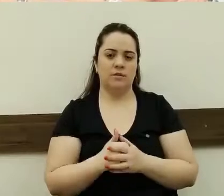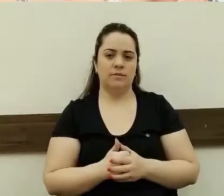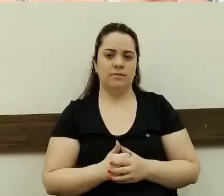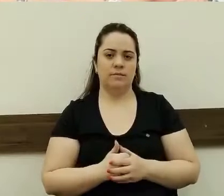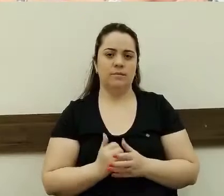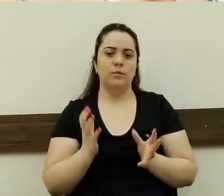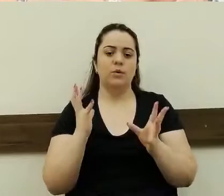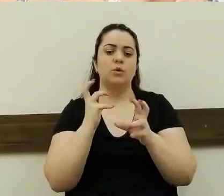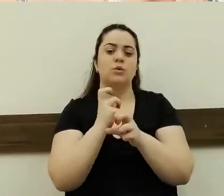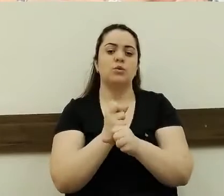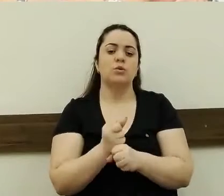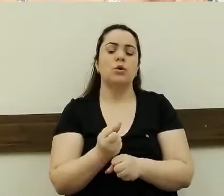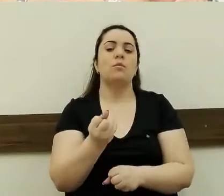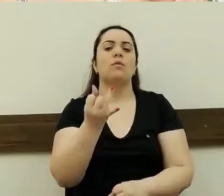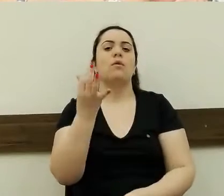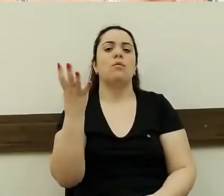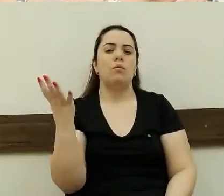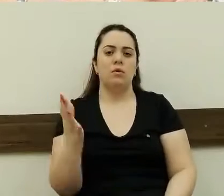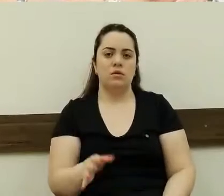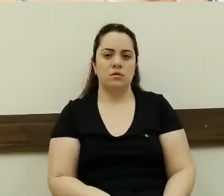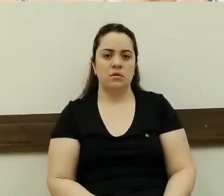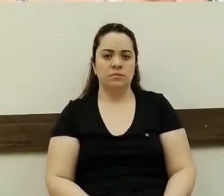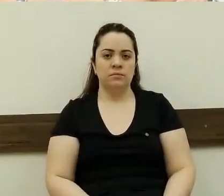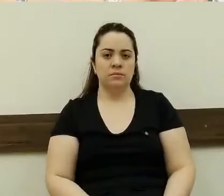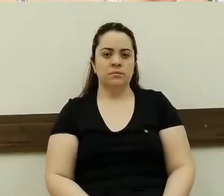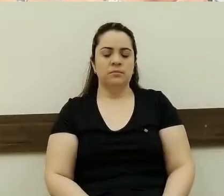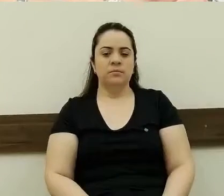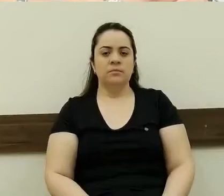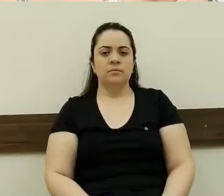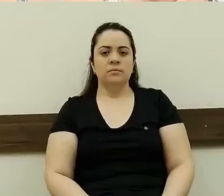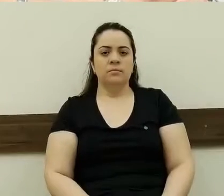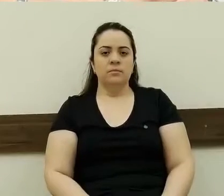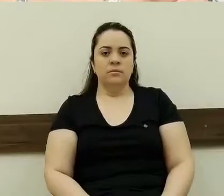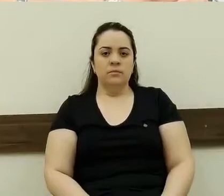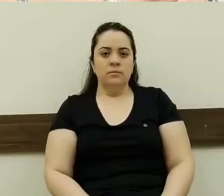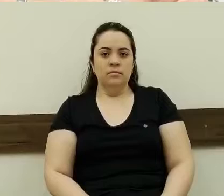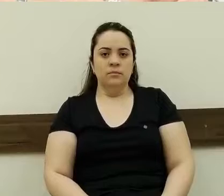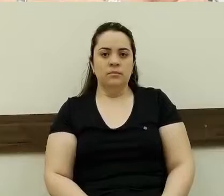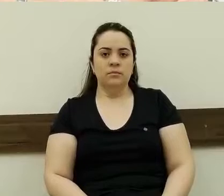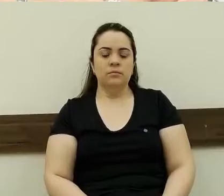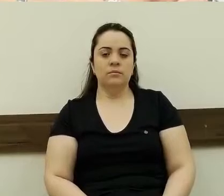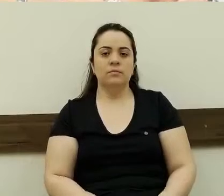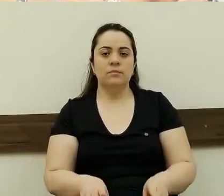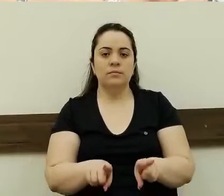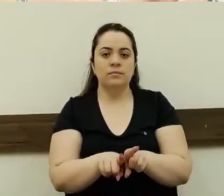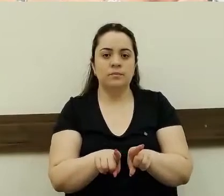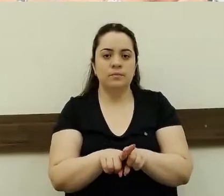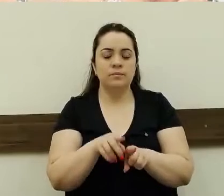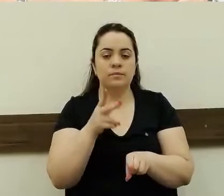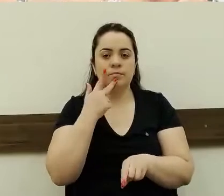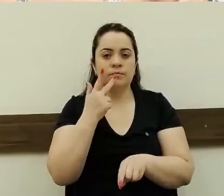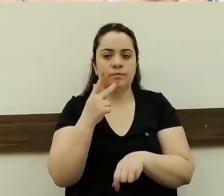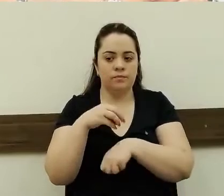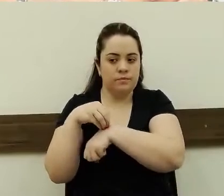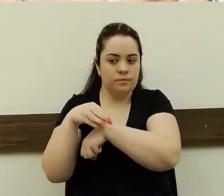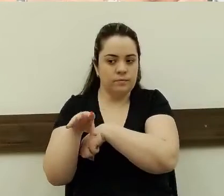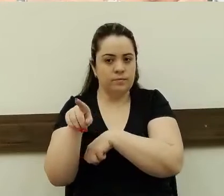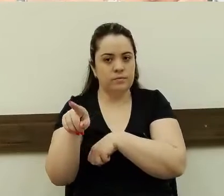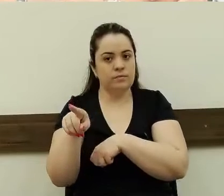Entrar aqui um pouco, vereadora Cris e Tereza, na indicação que vocês fez da Pestalozzi, nada mais que justo.